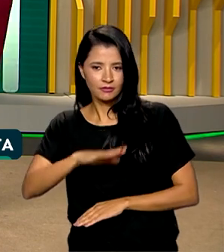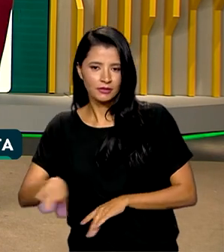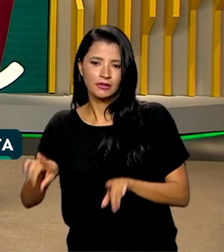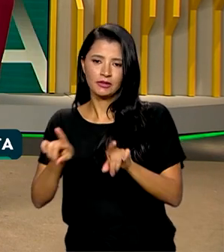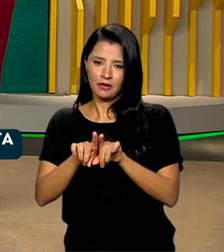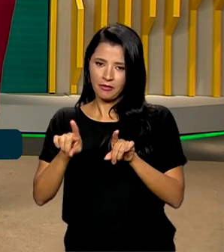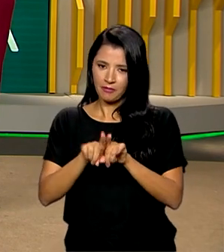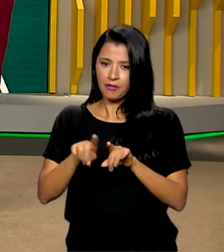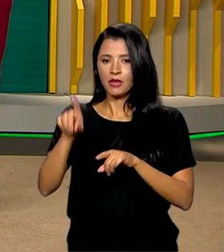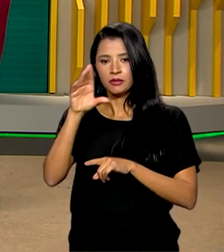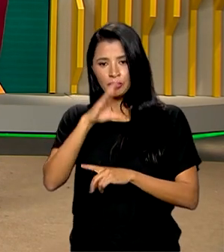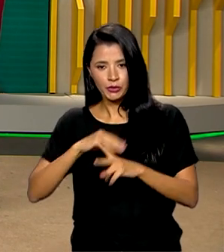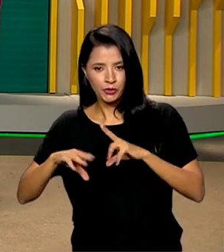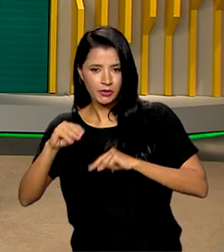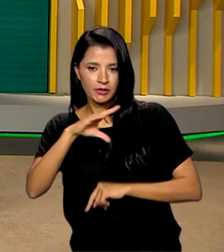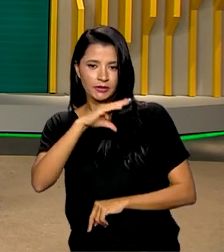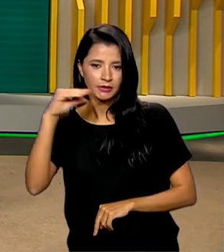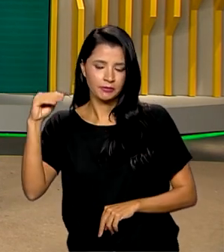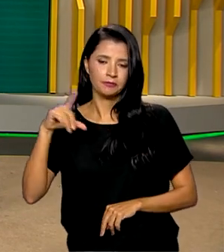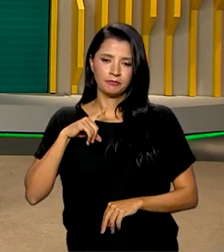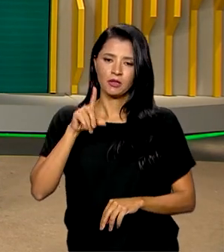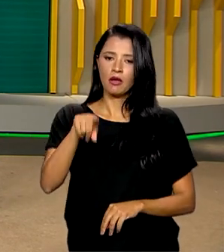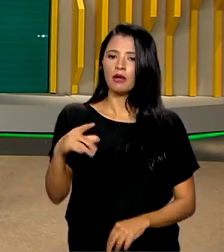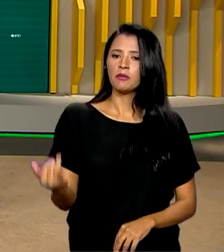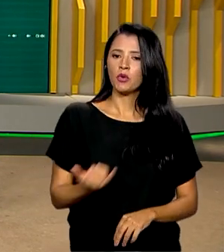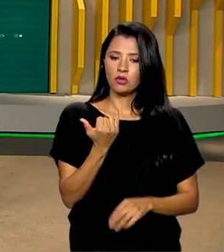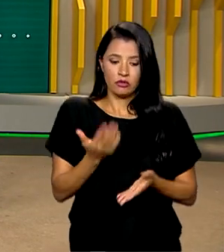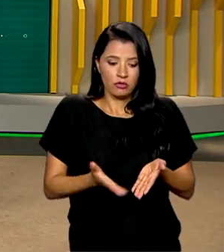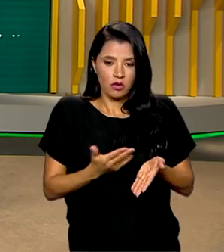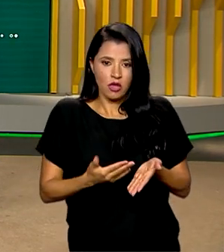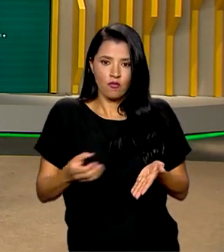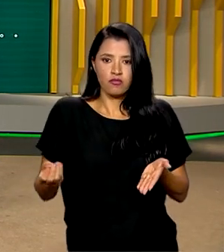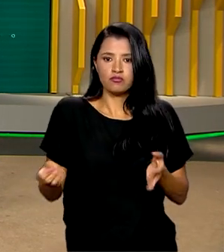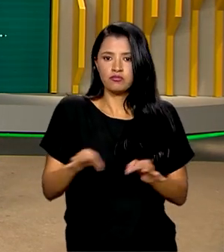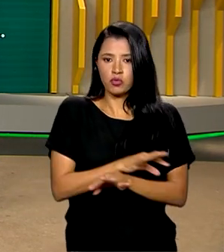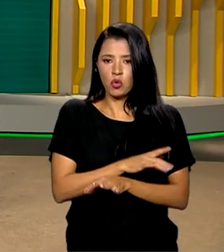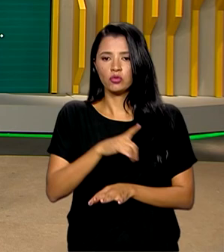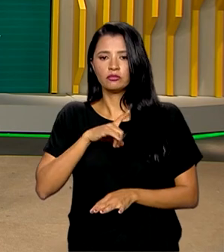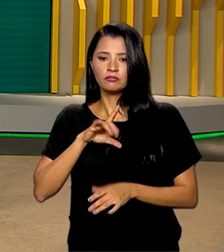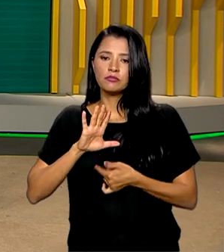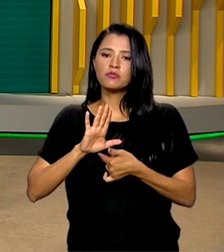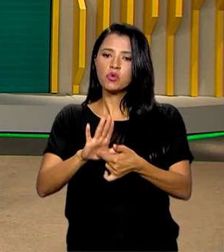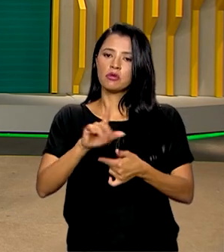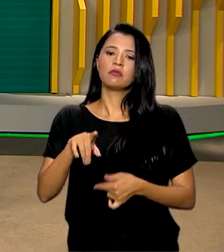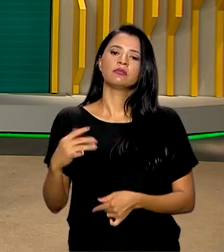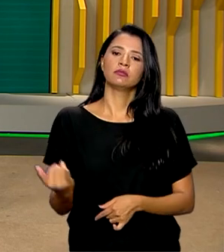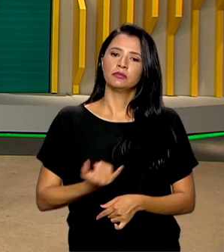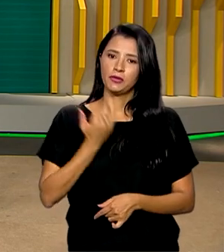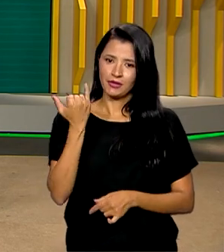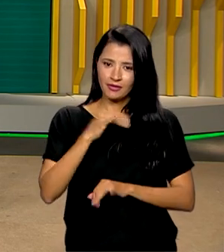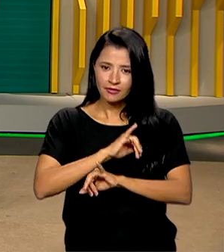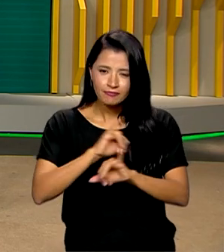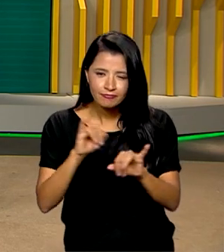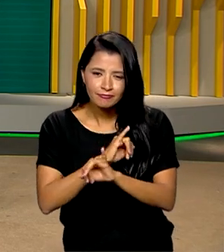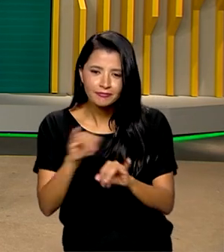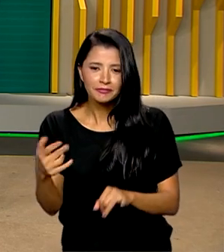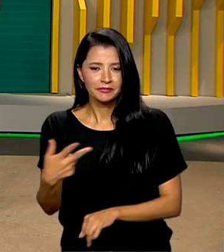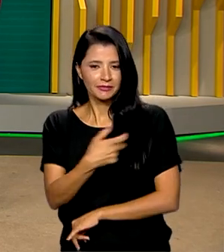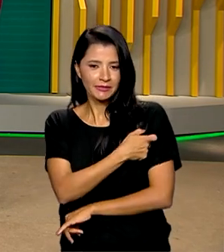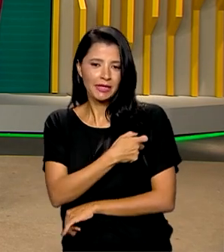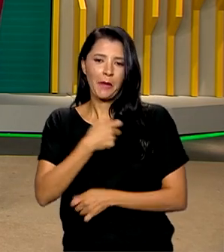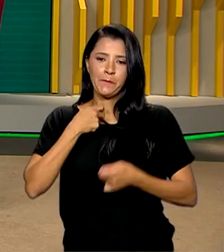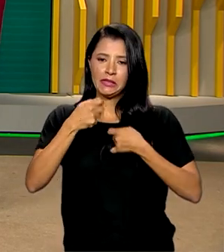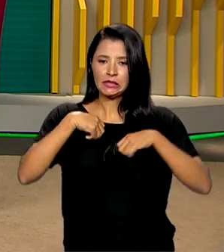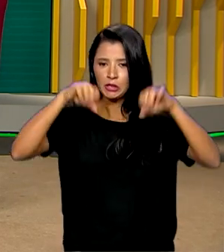adolescentes, não é? Muito importante manter a caderneta atualizada, né Roberto? E para simbolizar a importância da campanha, a apresentadora